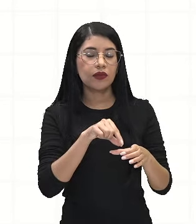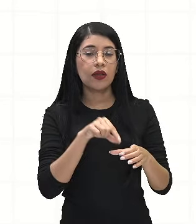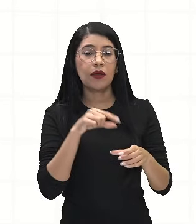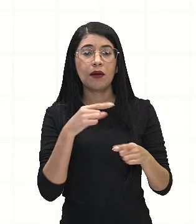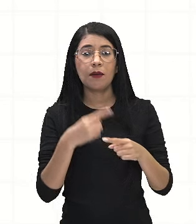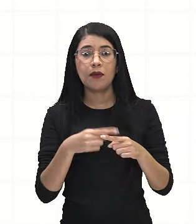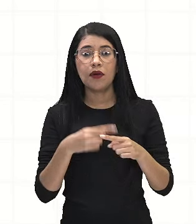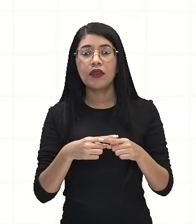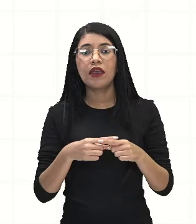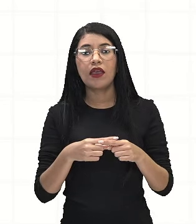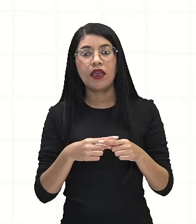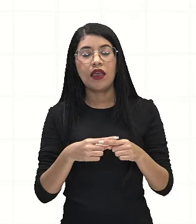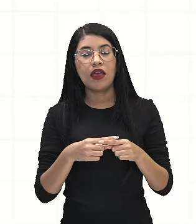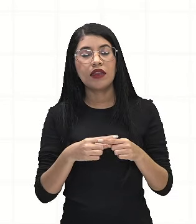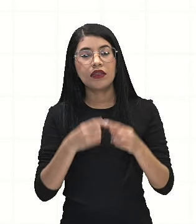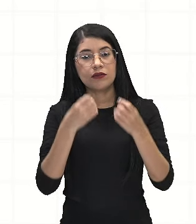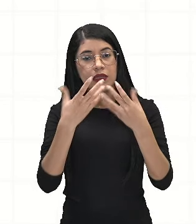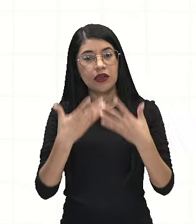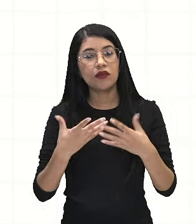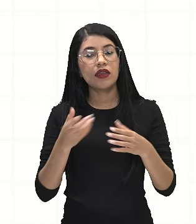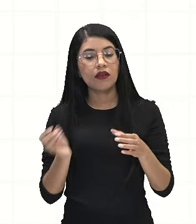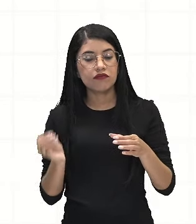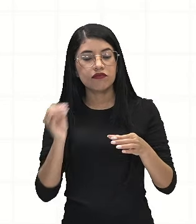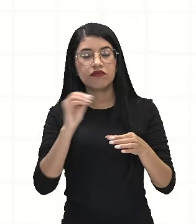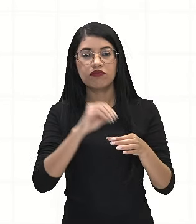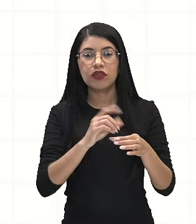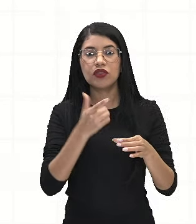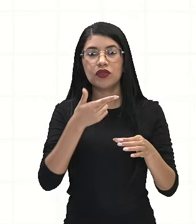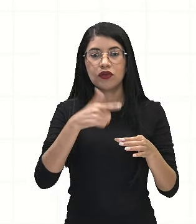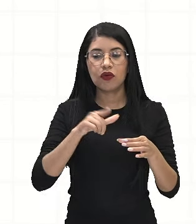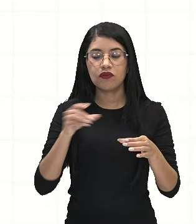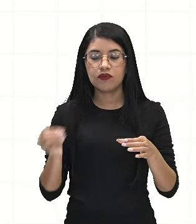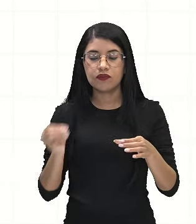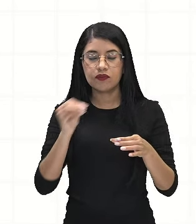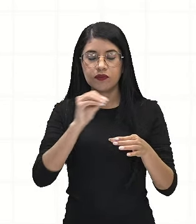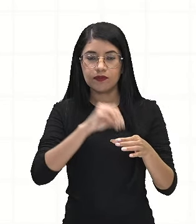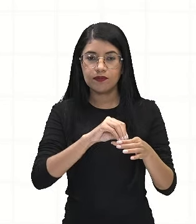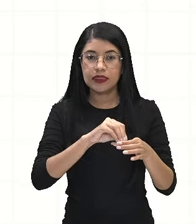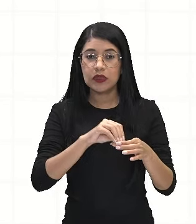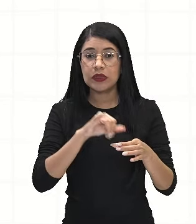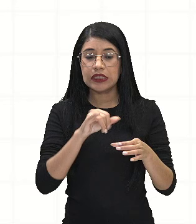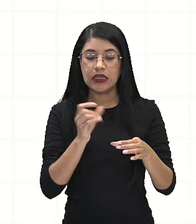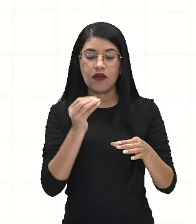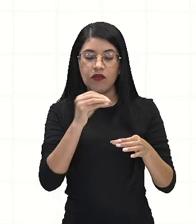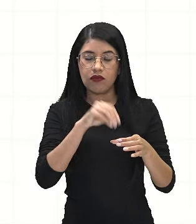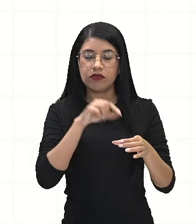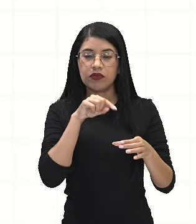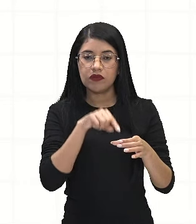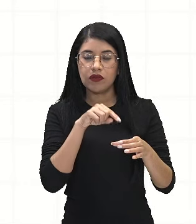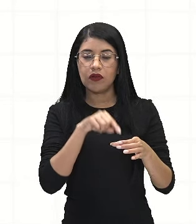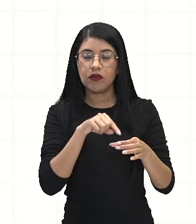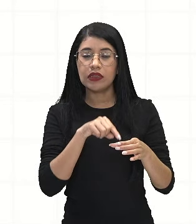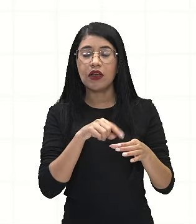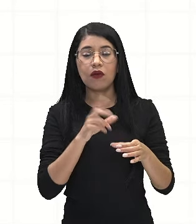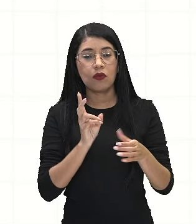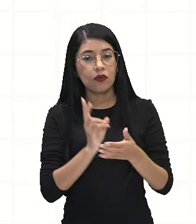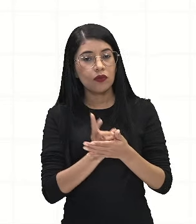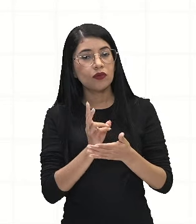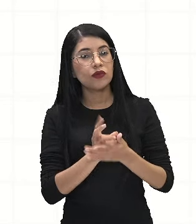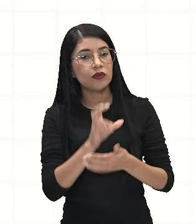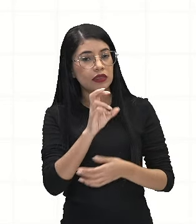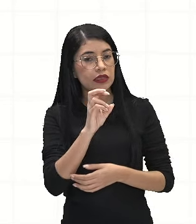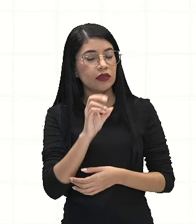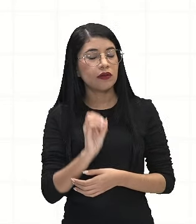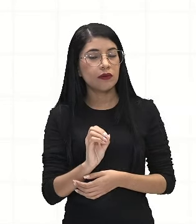dizendo que eu devolvo. É reposta na urna. Então, se eu vou devolver, ainda vai ter 50 bolas